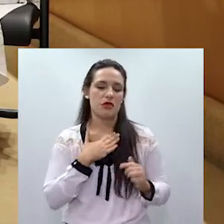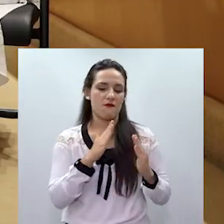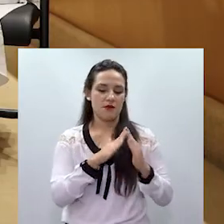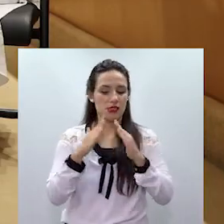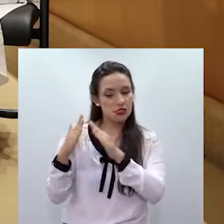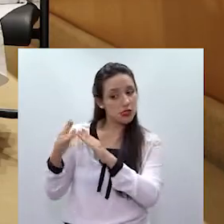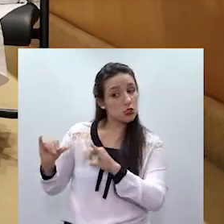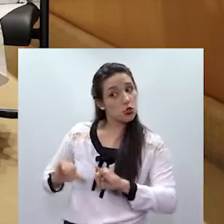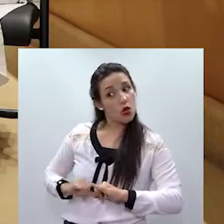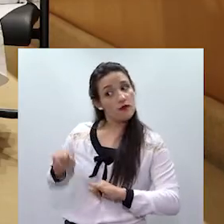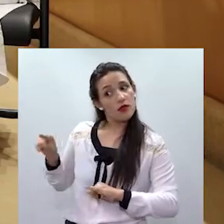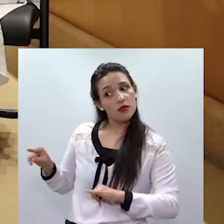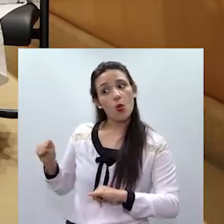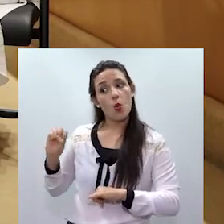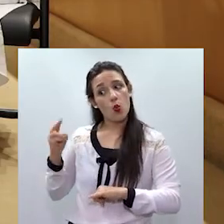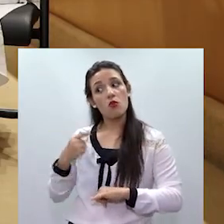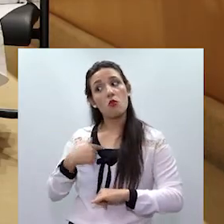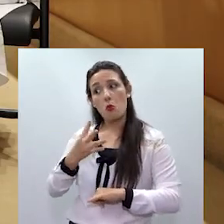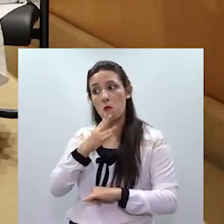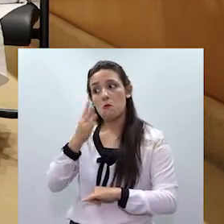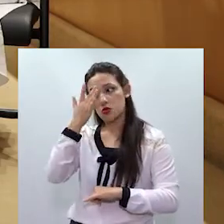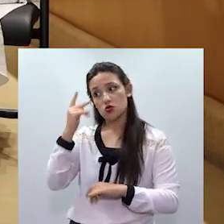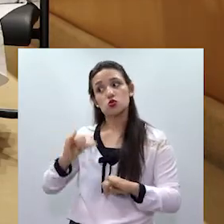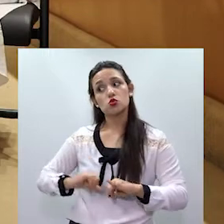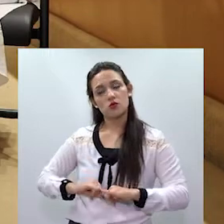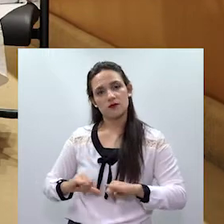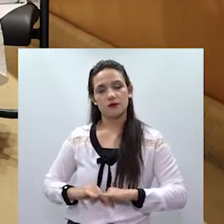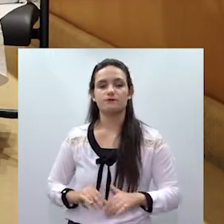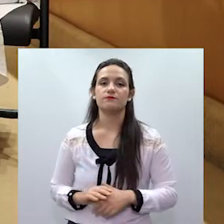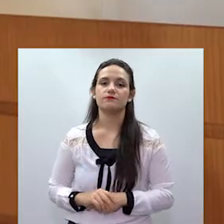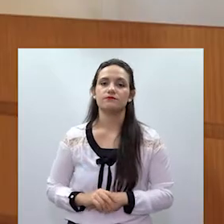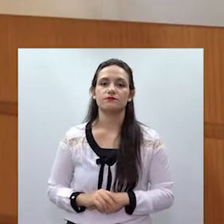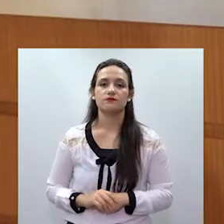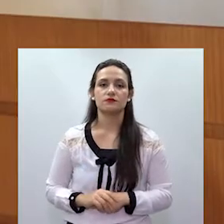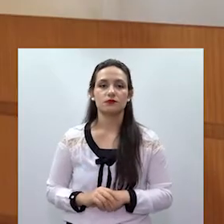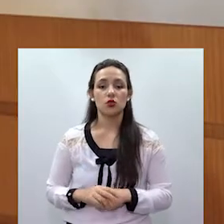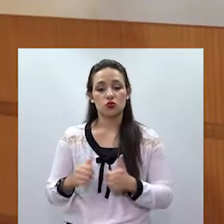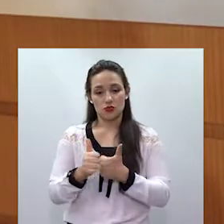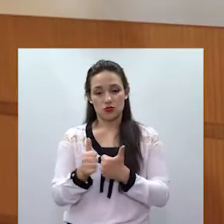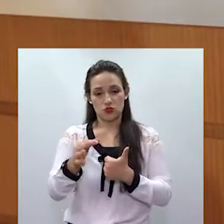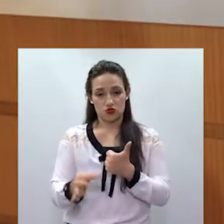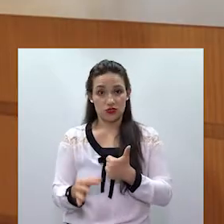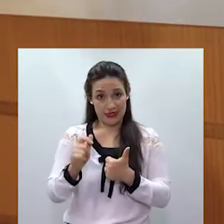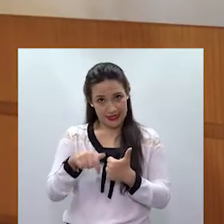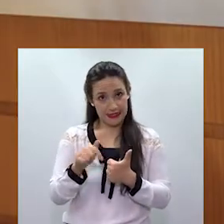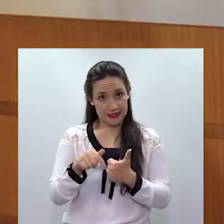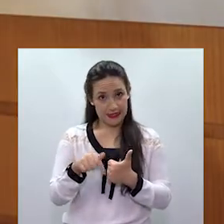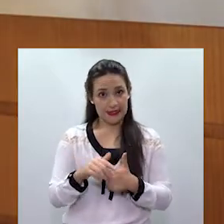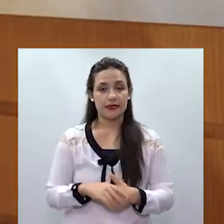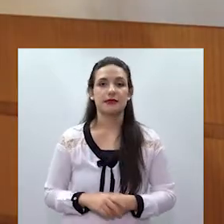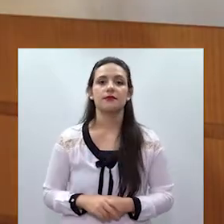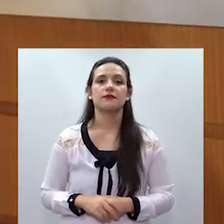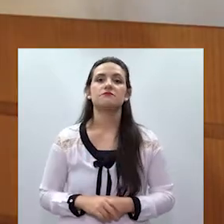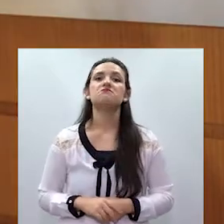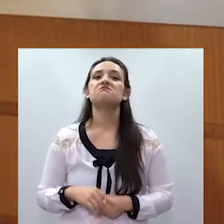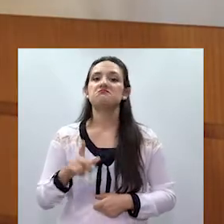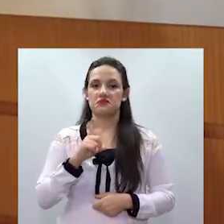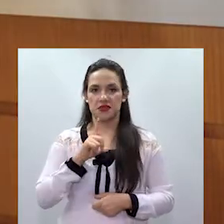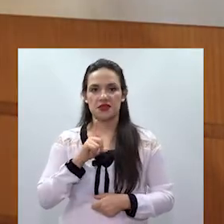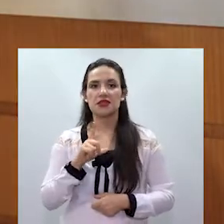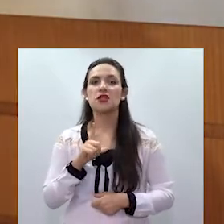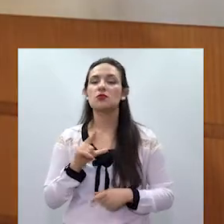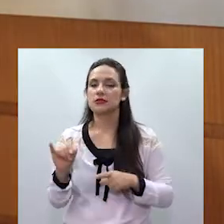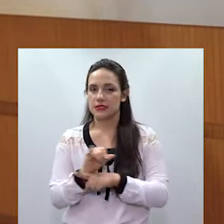por uma conhecida. O Tribunal de Justiça de Mato Grosso do Sul tem um trabalho bem bacana com os condomínios.